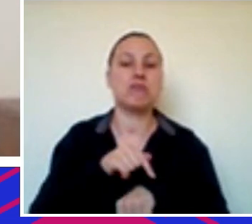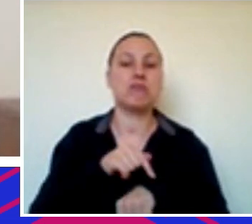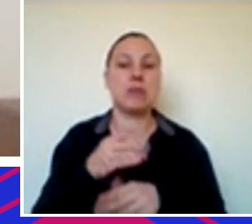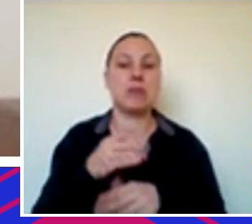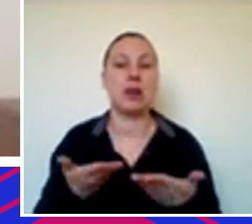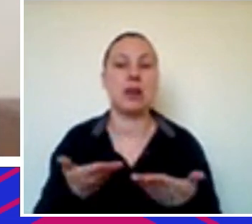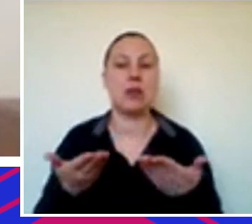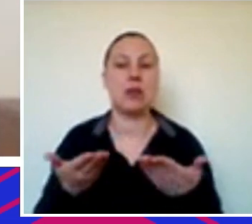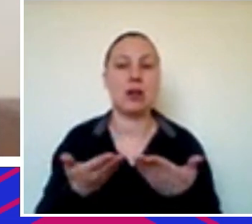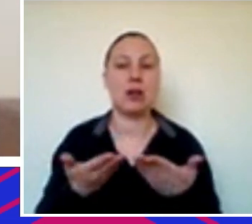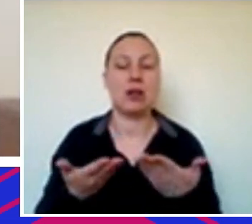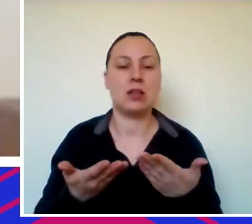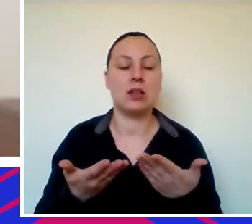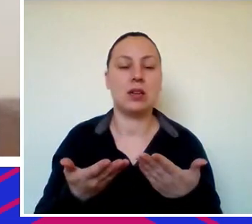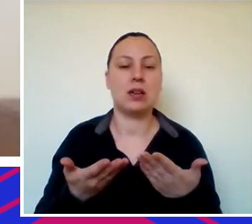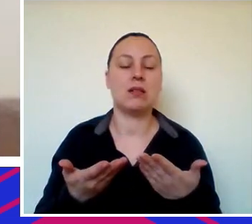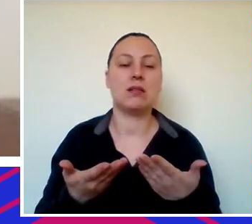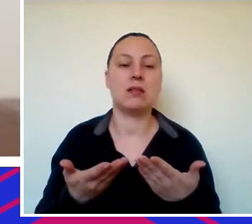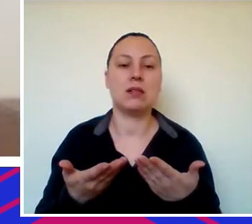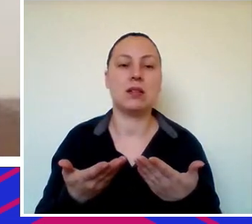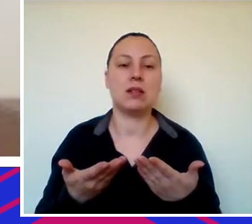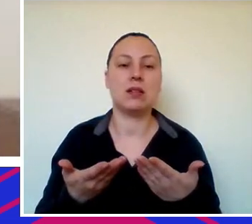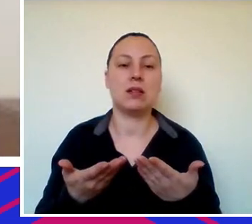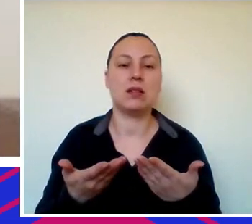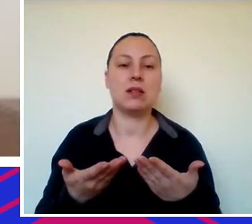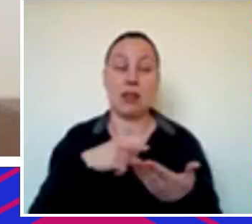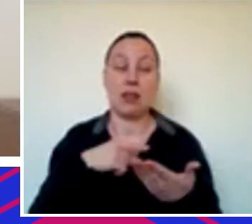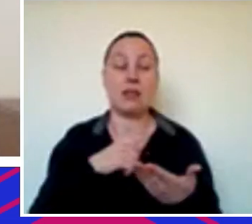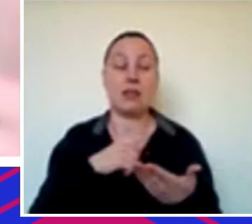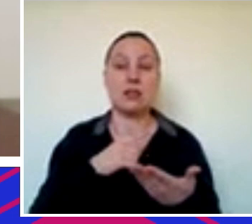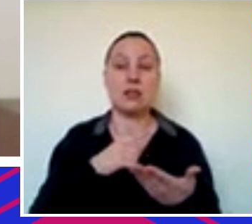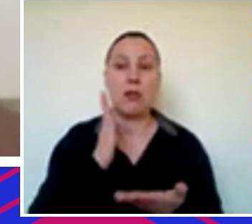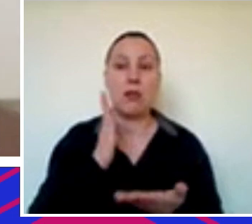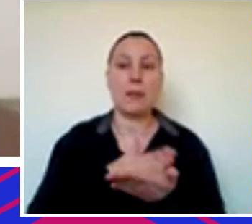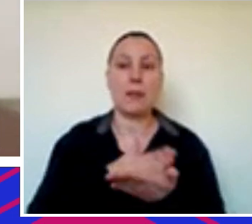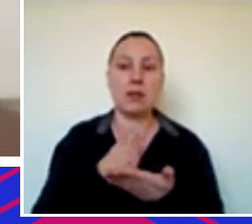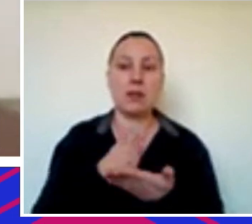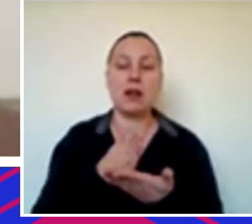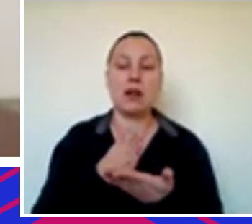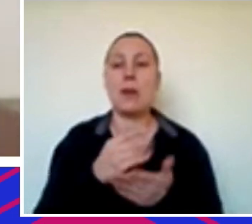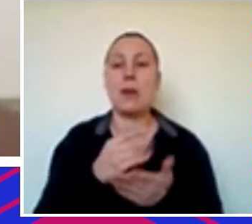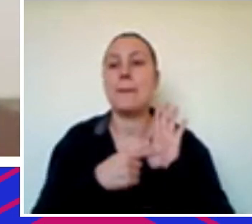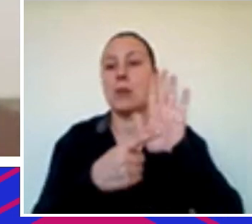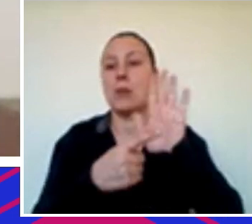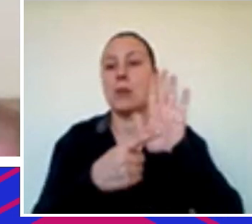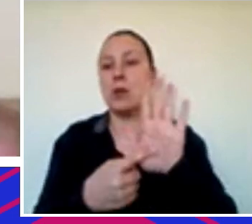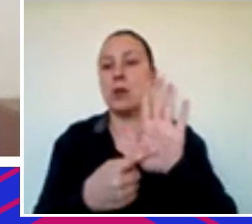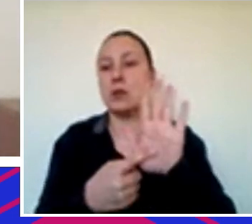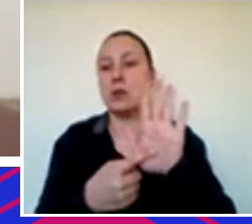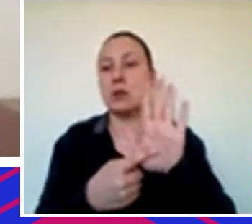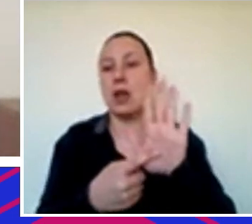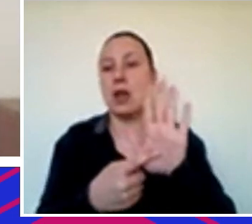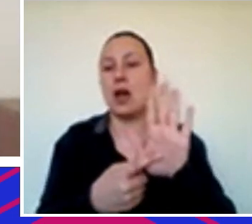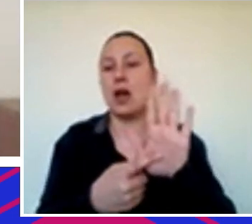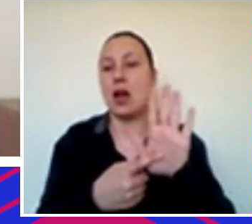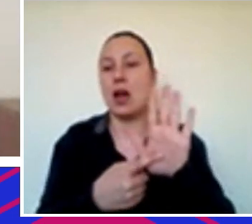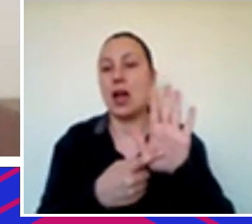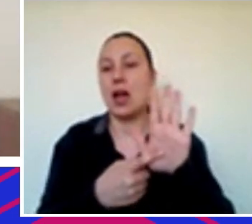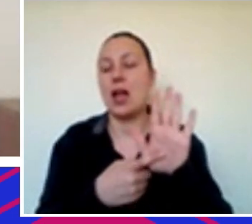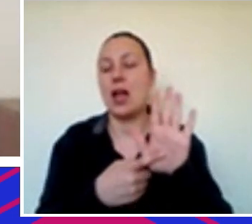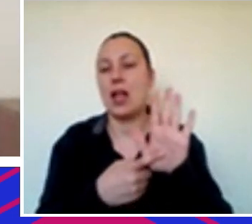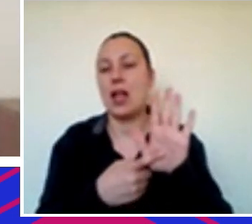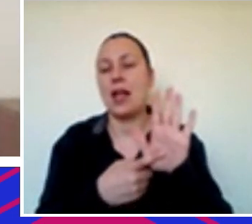que eles são pioneiros aqui no Brasil de Venture Debt, mostra mais um passo no